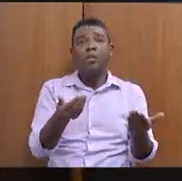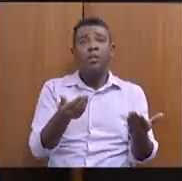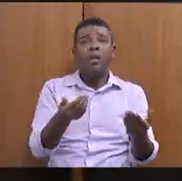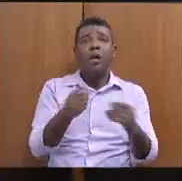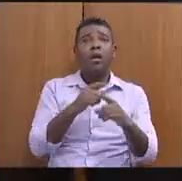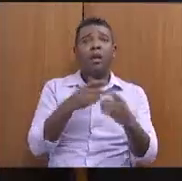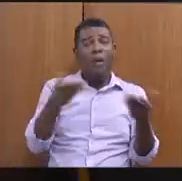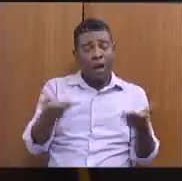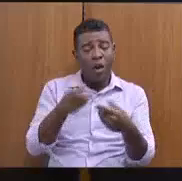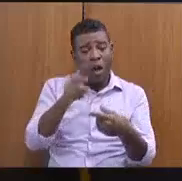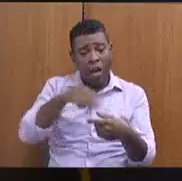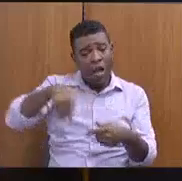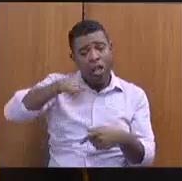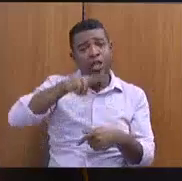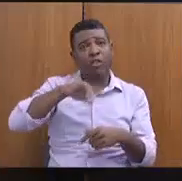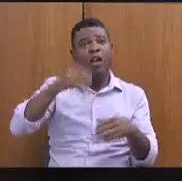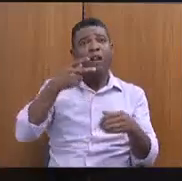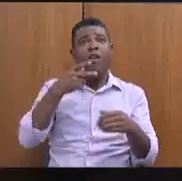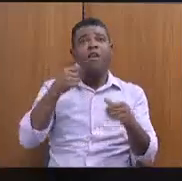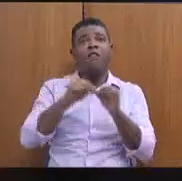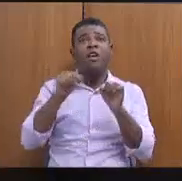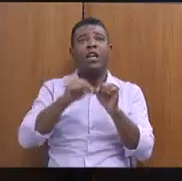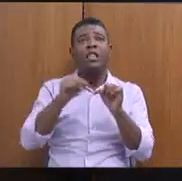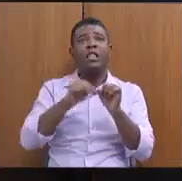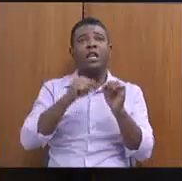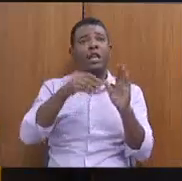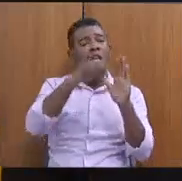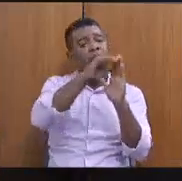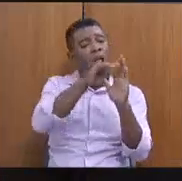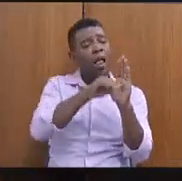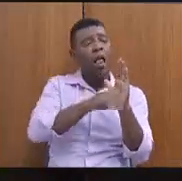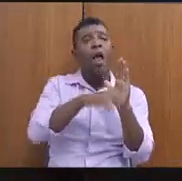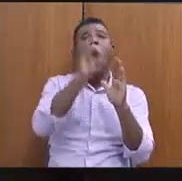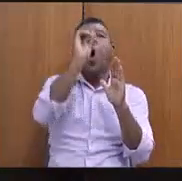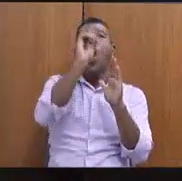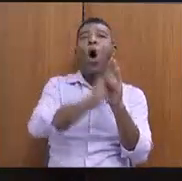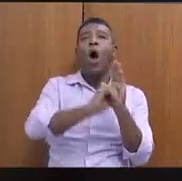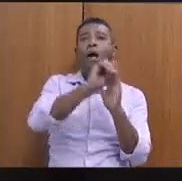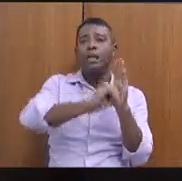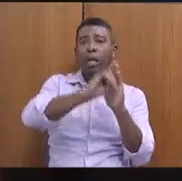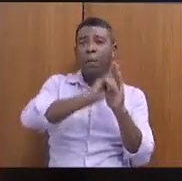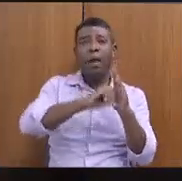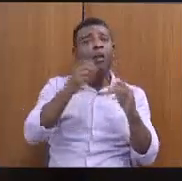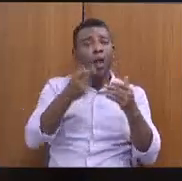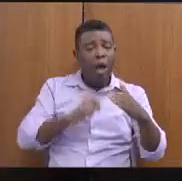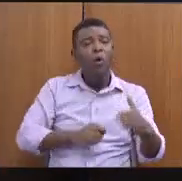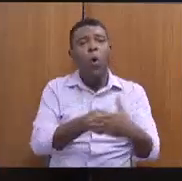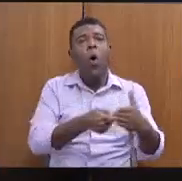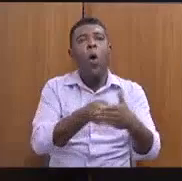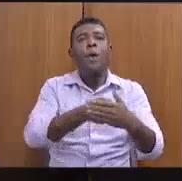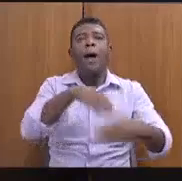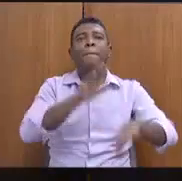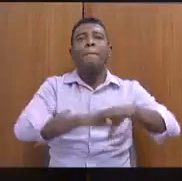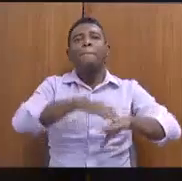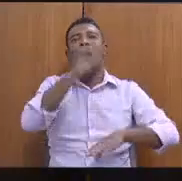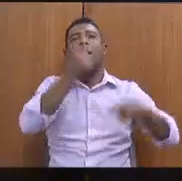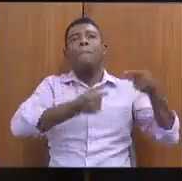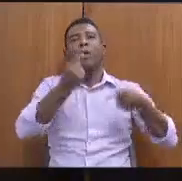vai fazer discussão de diretrizes de orçamento e de orçamento para cobrar mais políticas públicas com uma secretaria